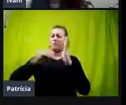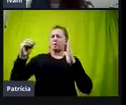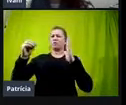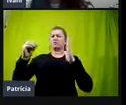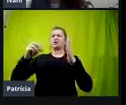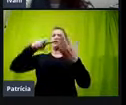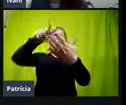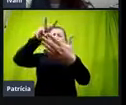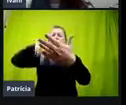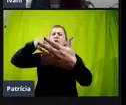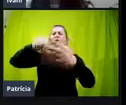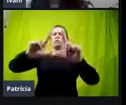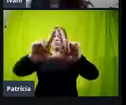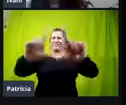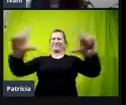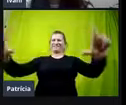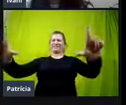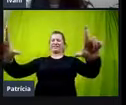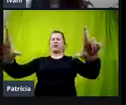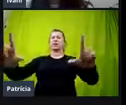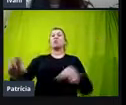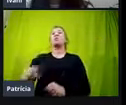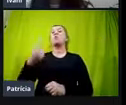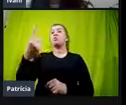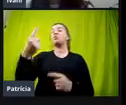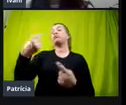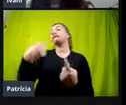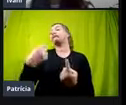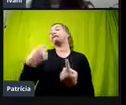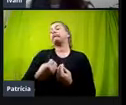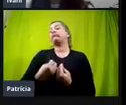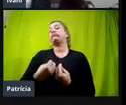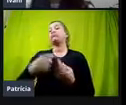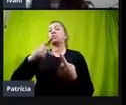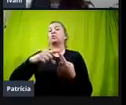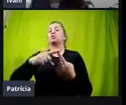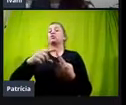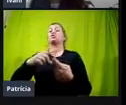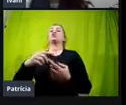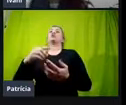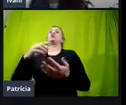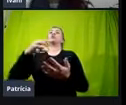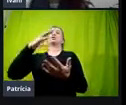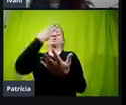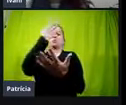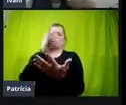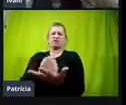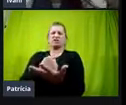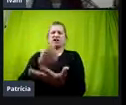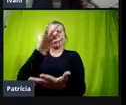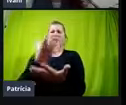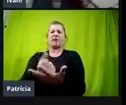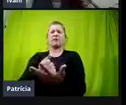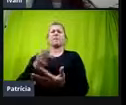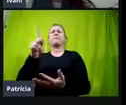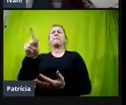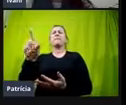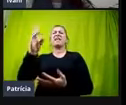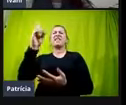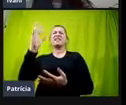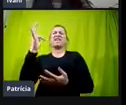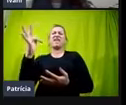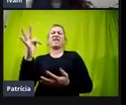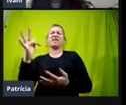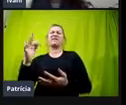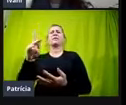hoje que funcionam com um tipo de gravação, né? A exemplo, PDF, TXT,